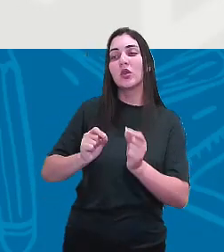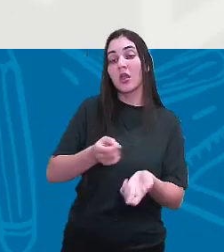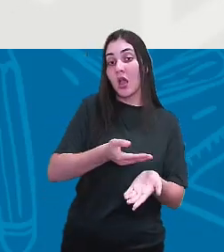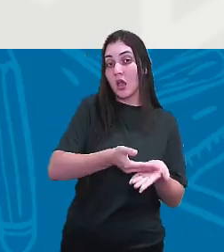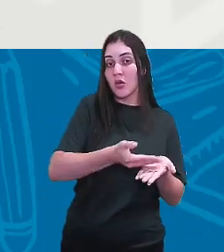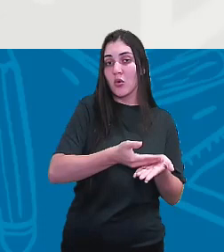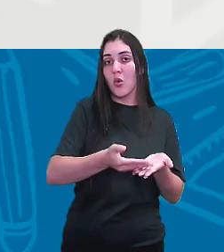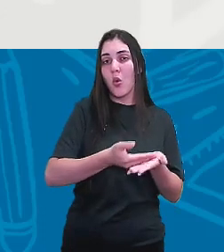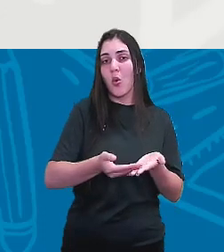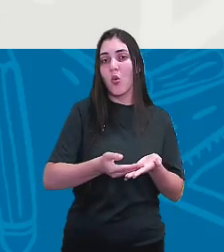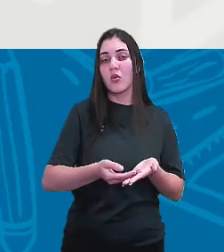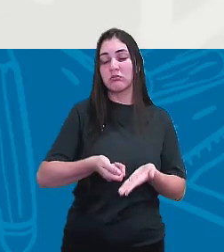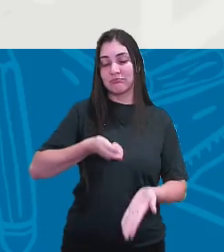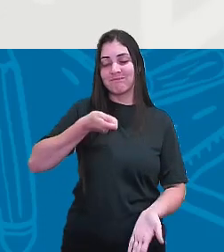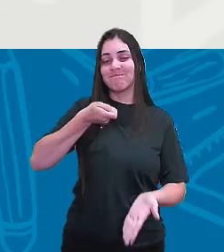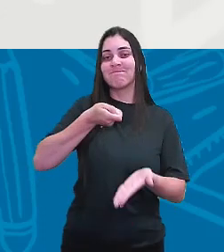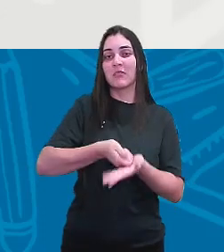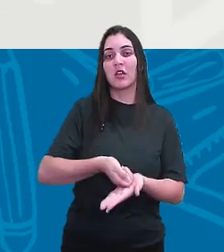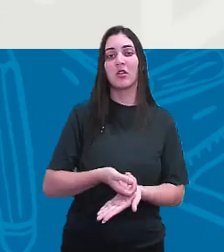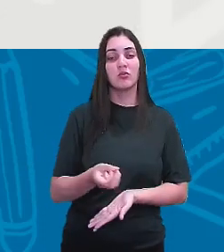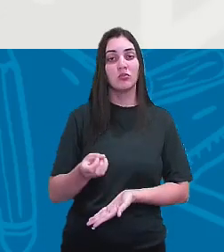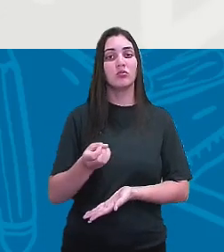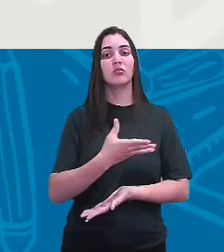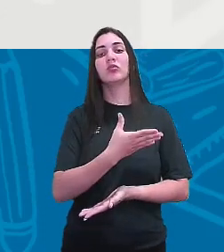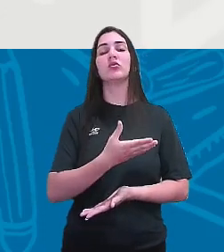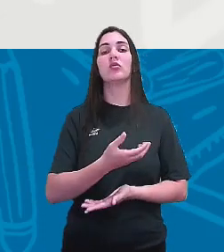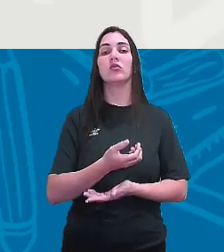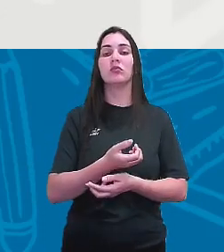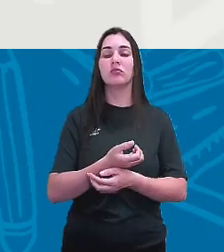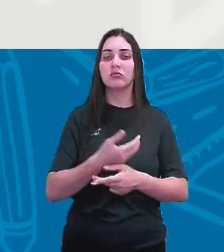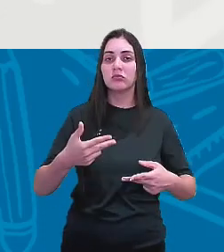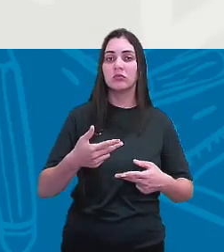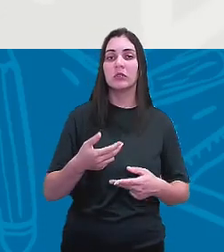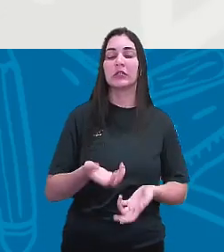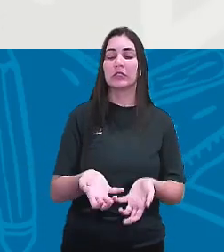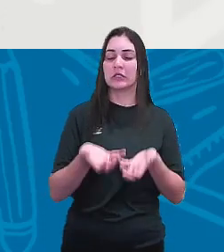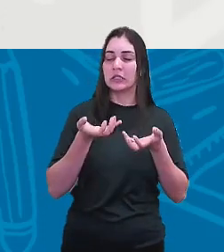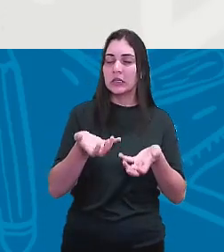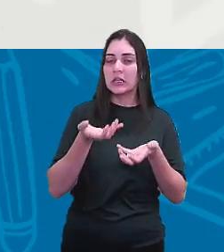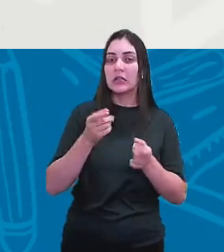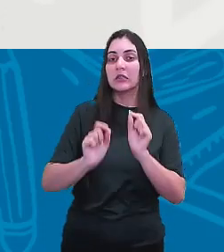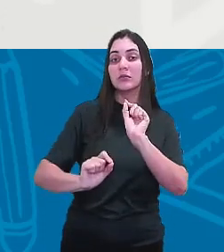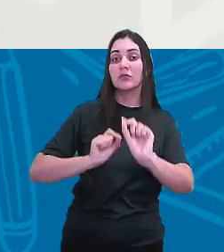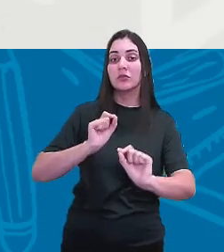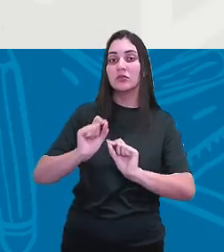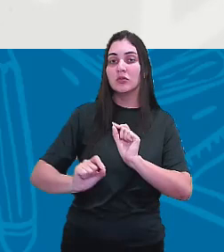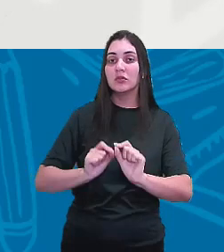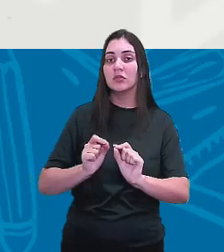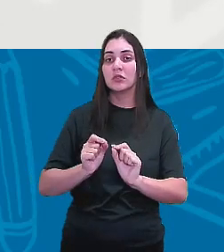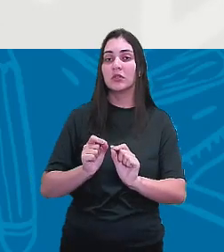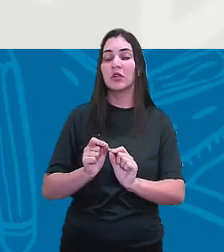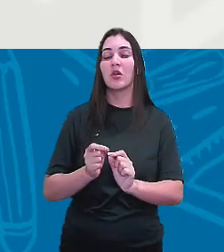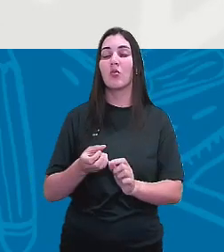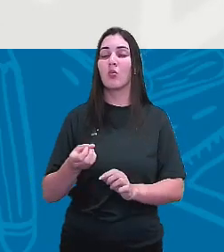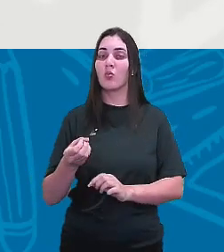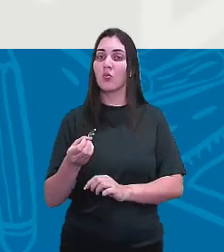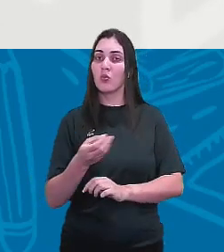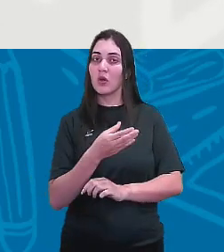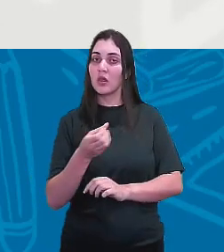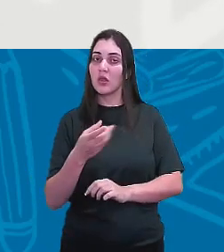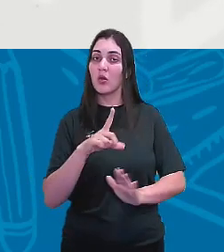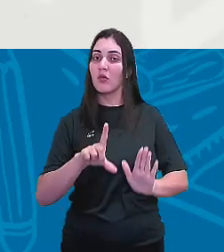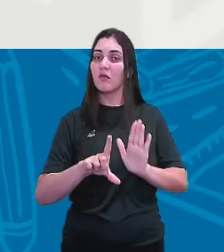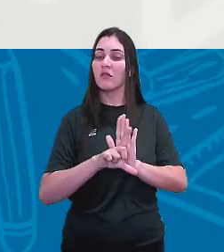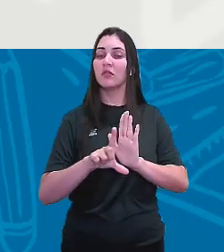reivindica uma nova situação, e por isso teremos a instituição de uma nova constituição. Então,